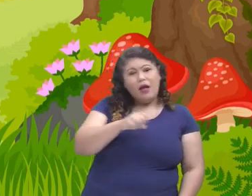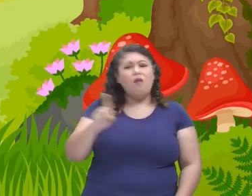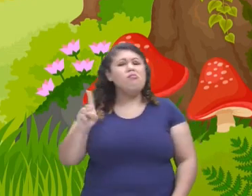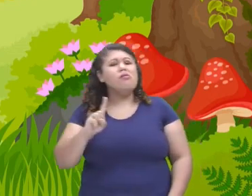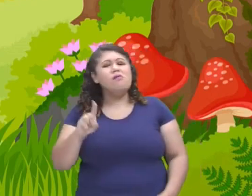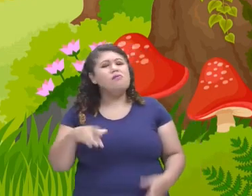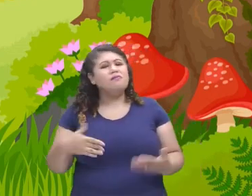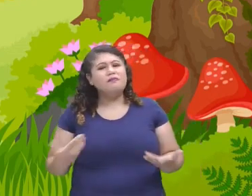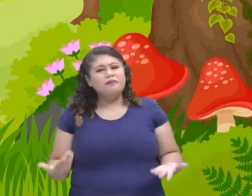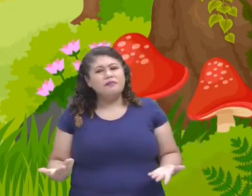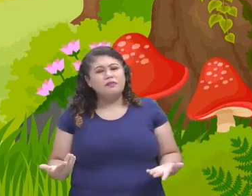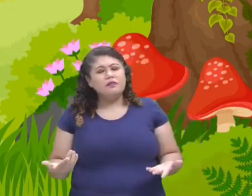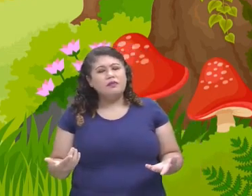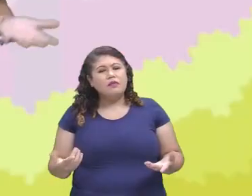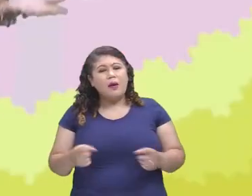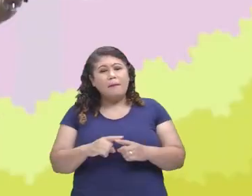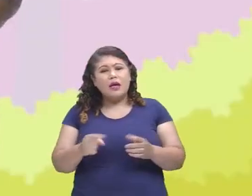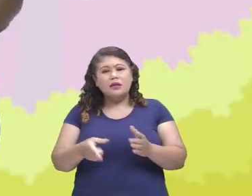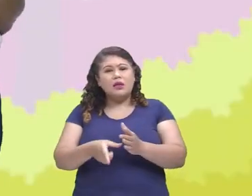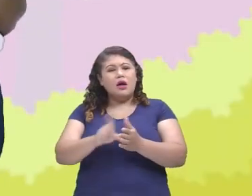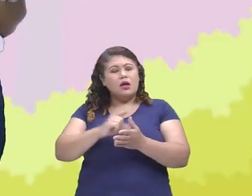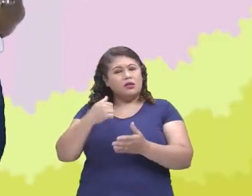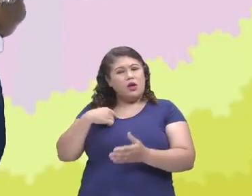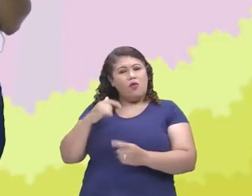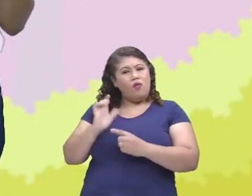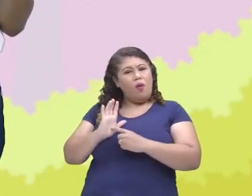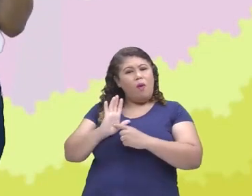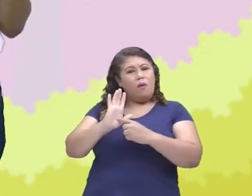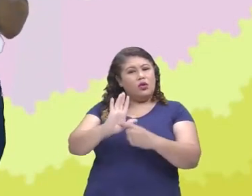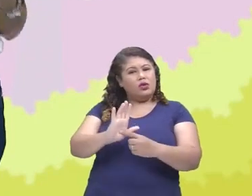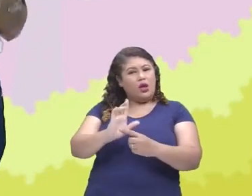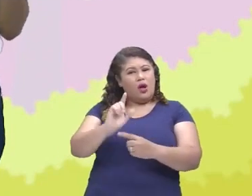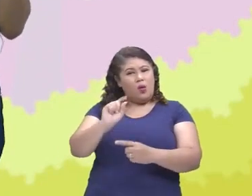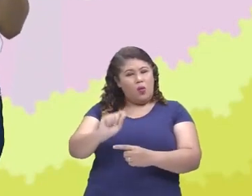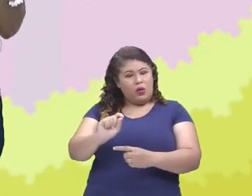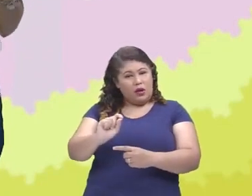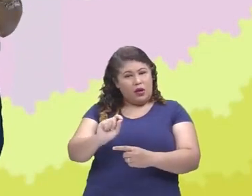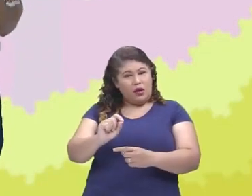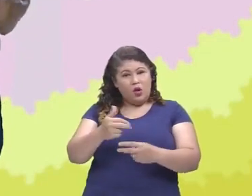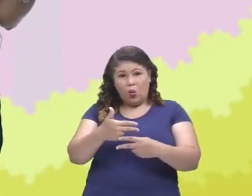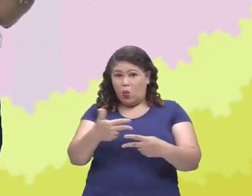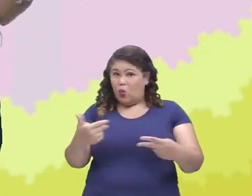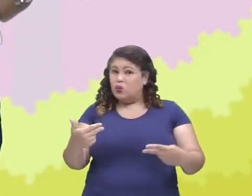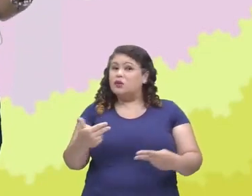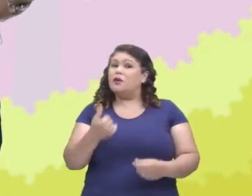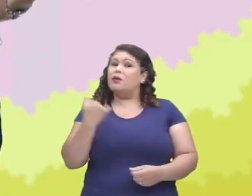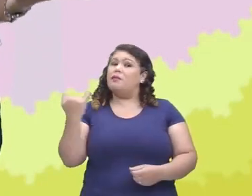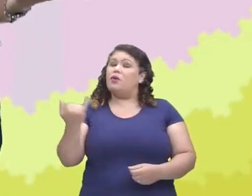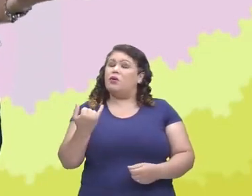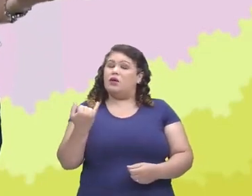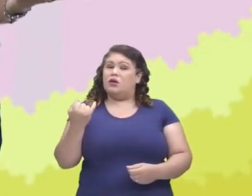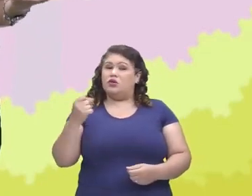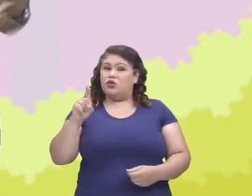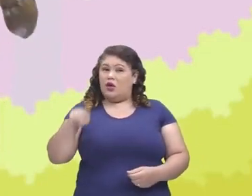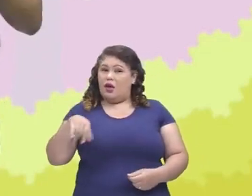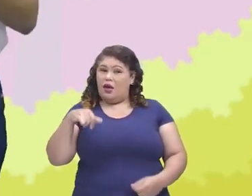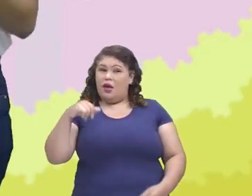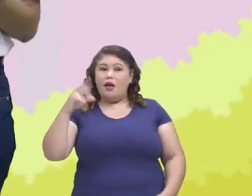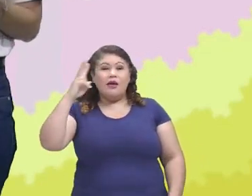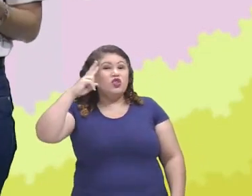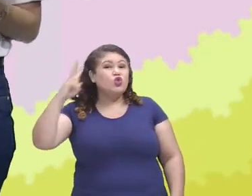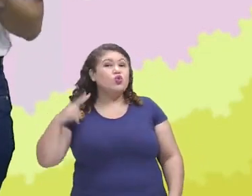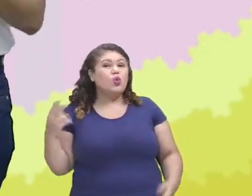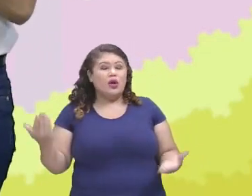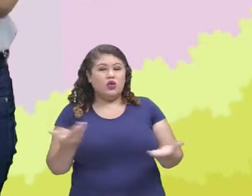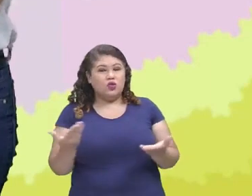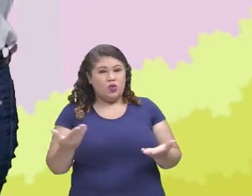antes, eu gostaria de mostrar para vocês algo muito importante, que é a nossa historinha de hoje, que está